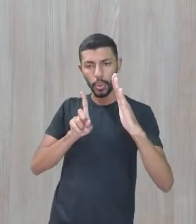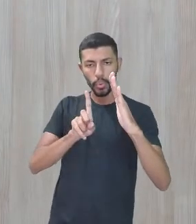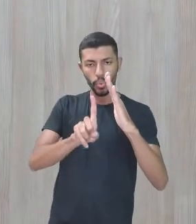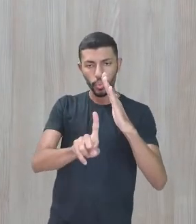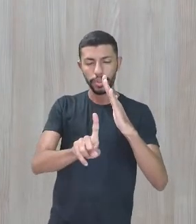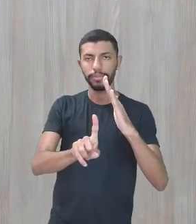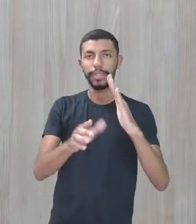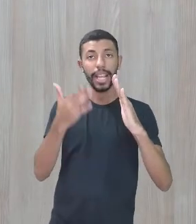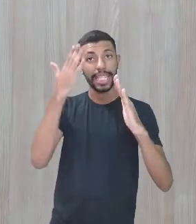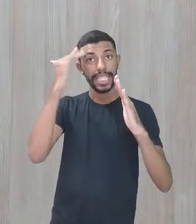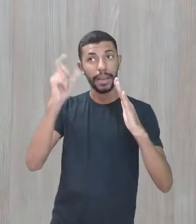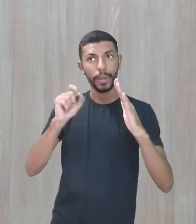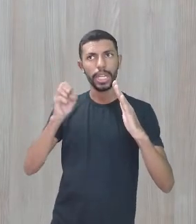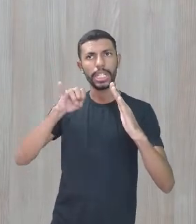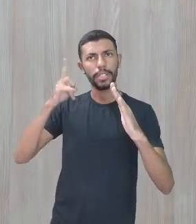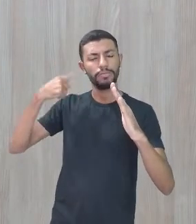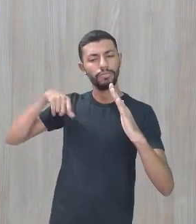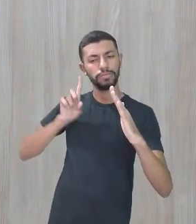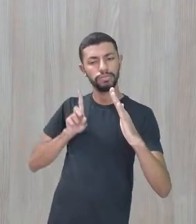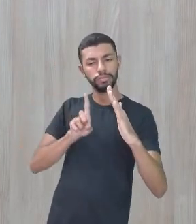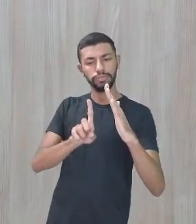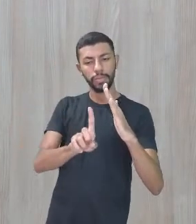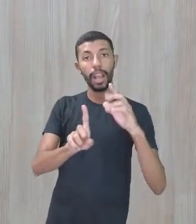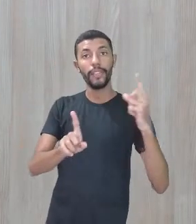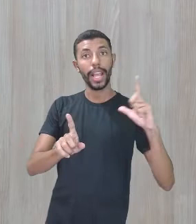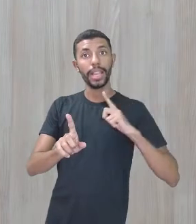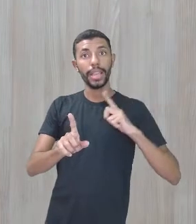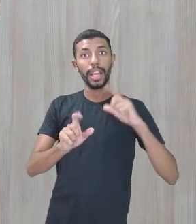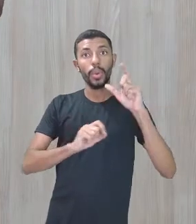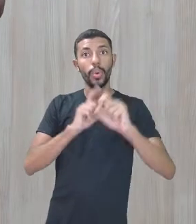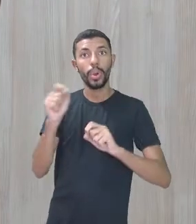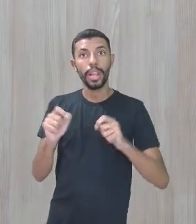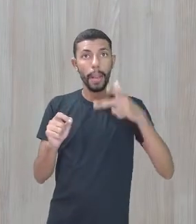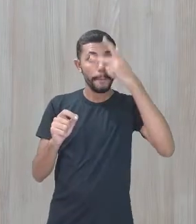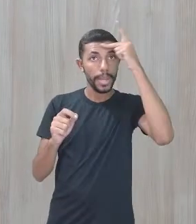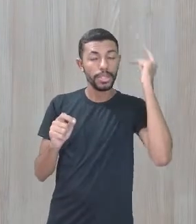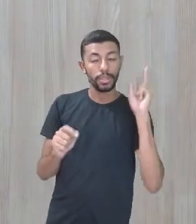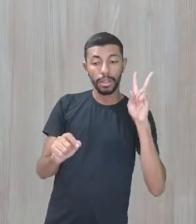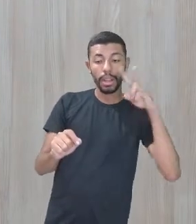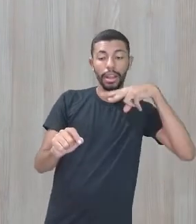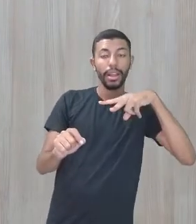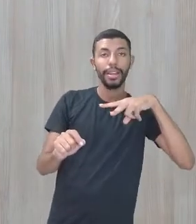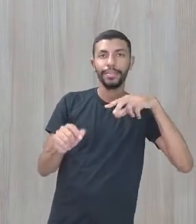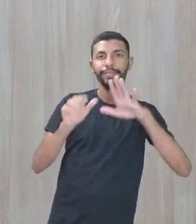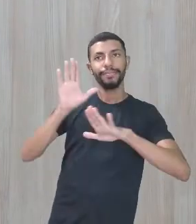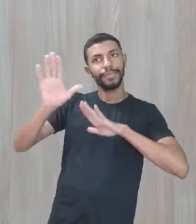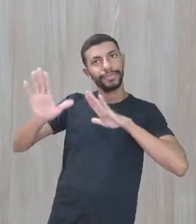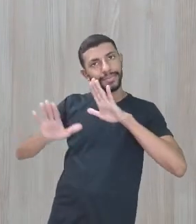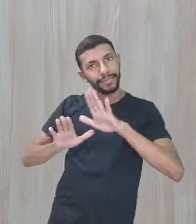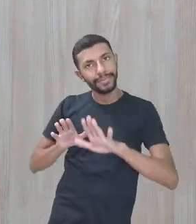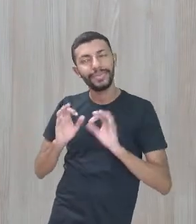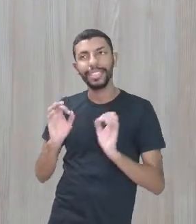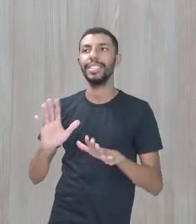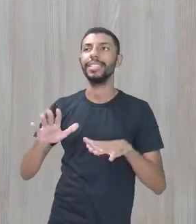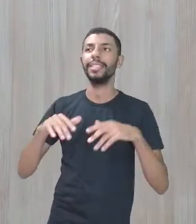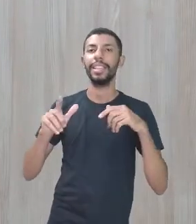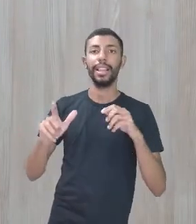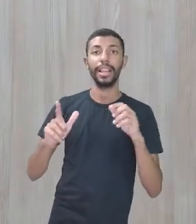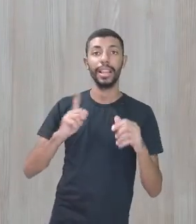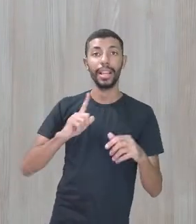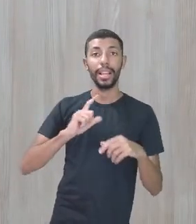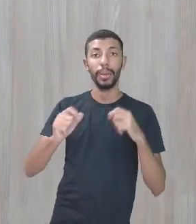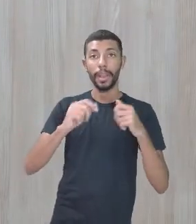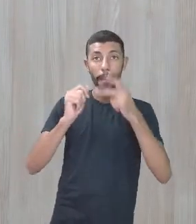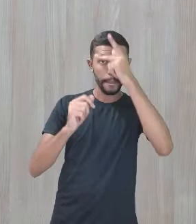Ele sabe que se for na direção, vai ter aquele olhar afetivo. Então, é um espaço seguro. É um espaço